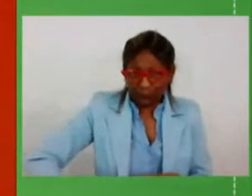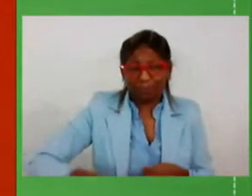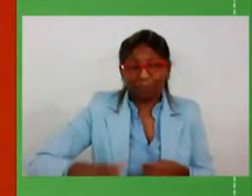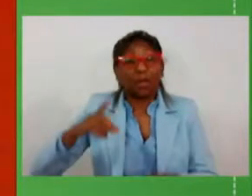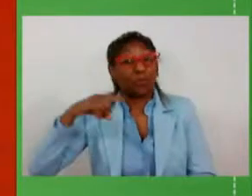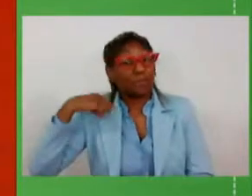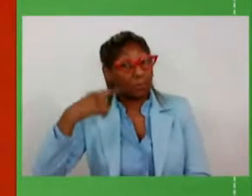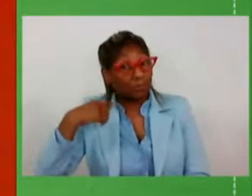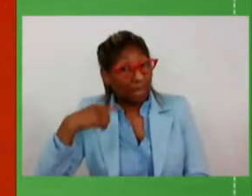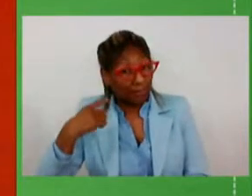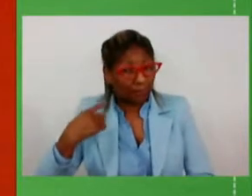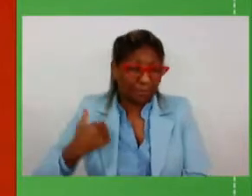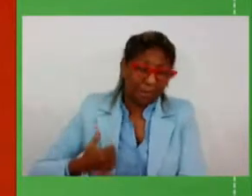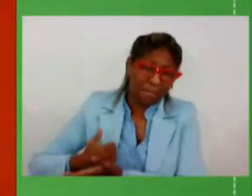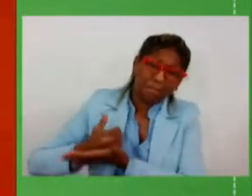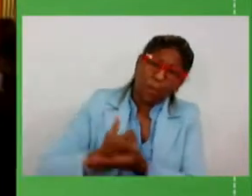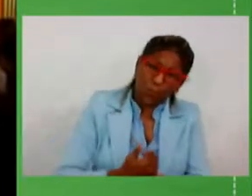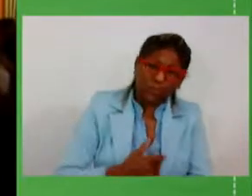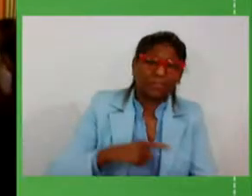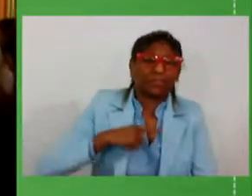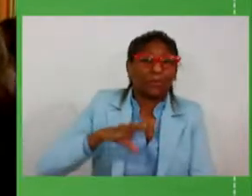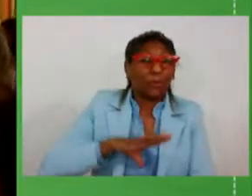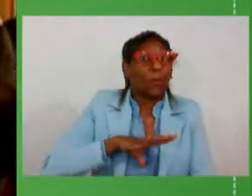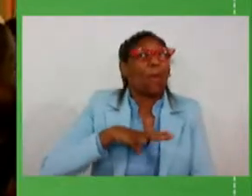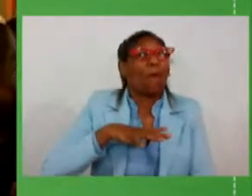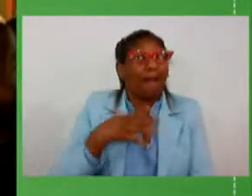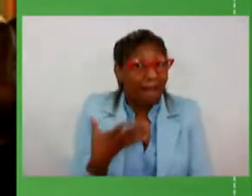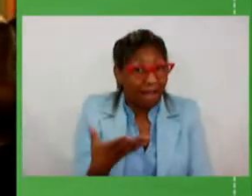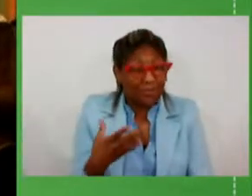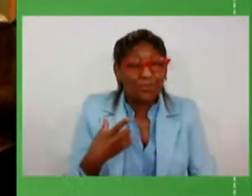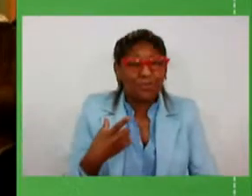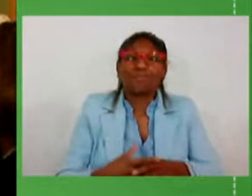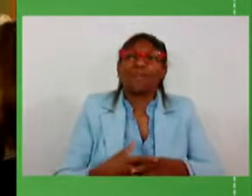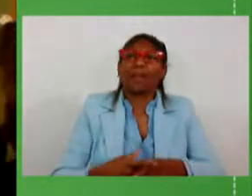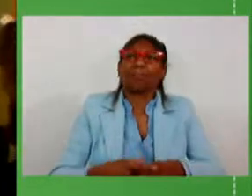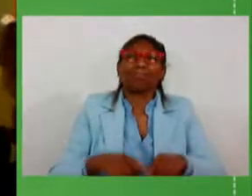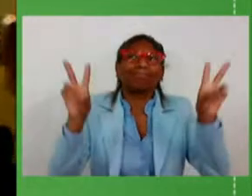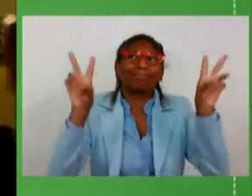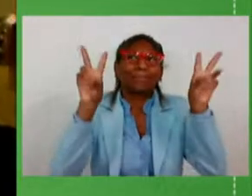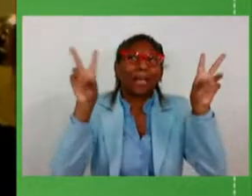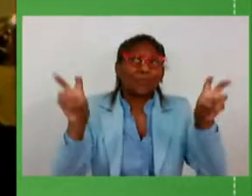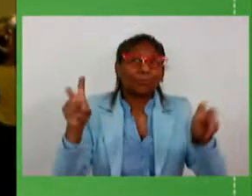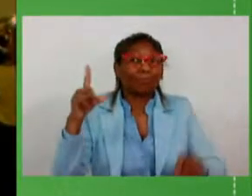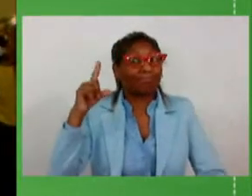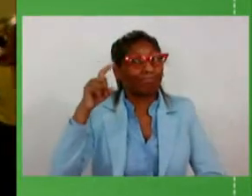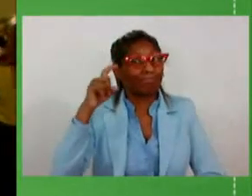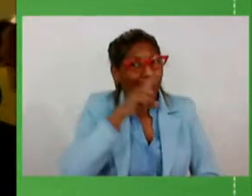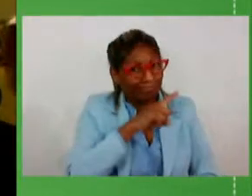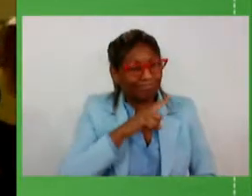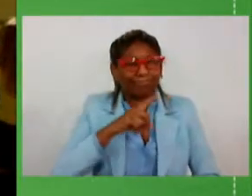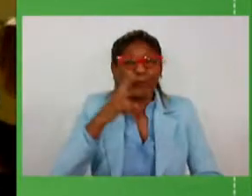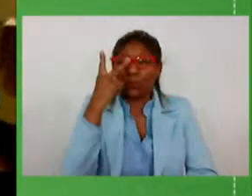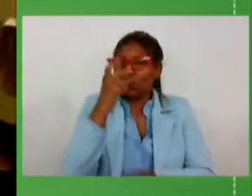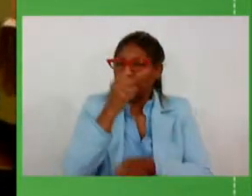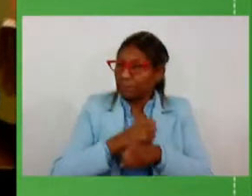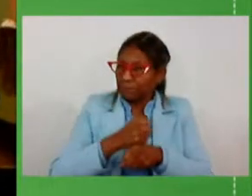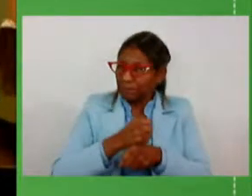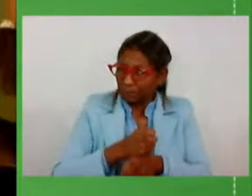foram corajosos no enfrentamento dos temas mais sensíveis ao longo desses dois anos e meio